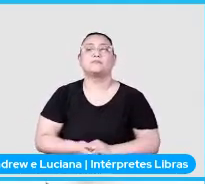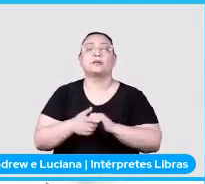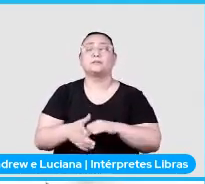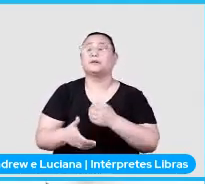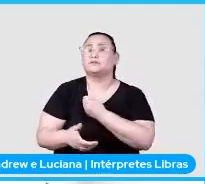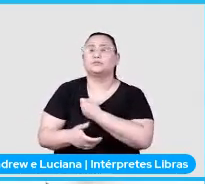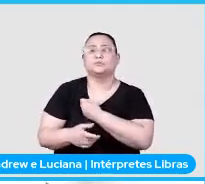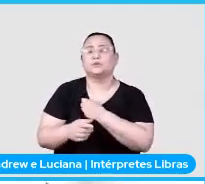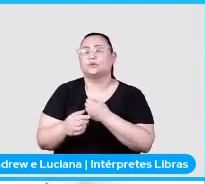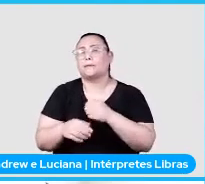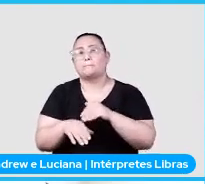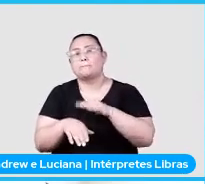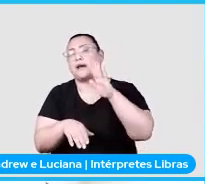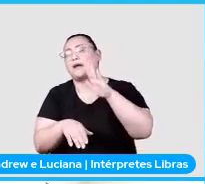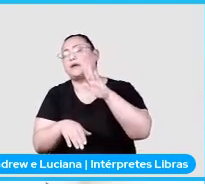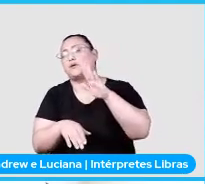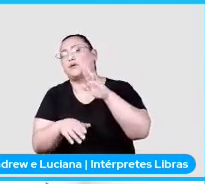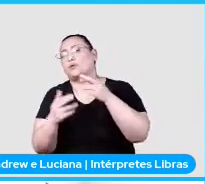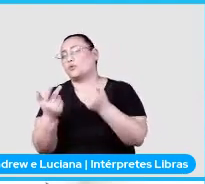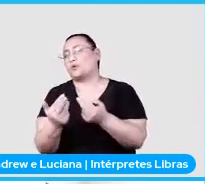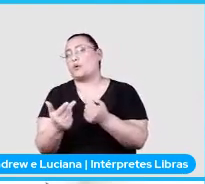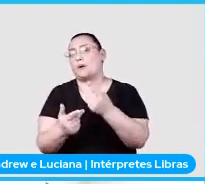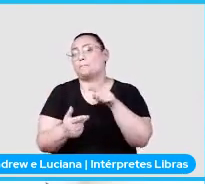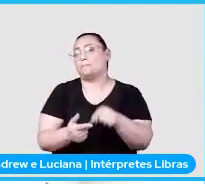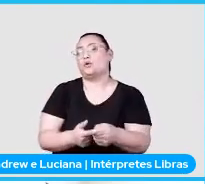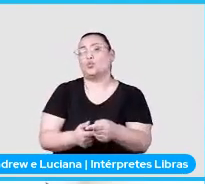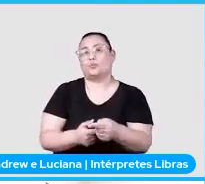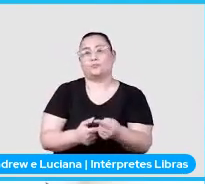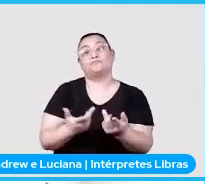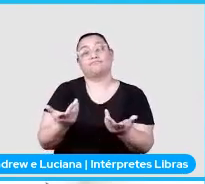é maior nem igual a mil. E aí ele fez,